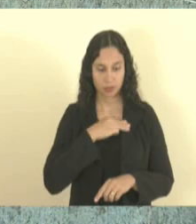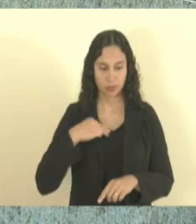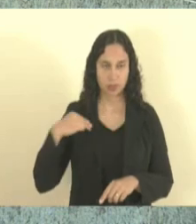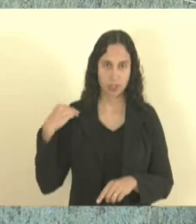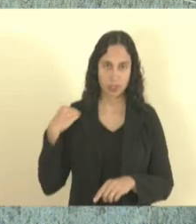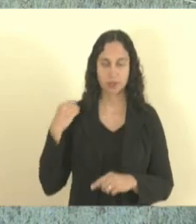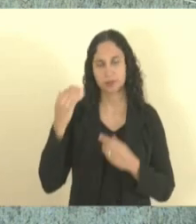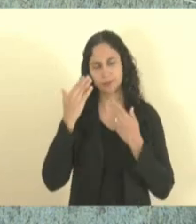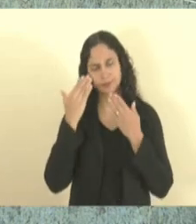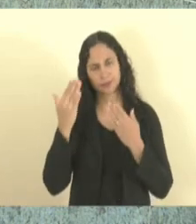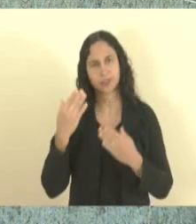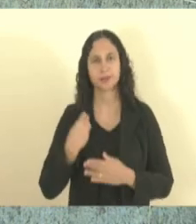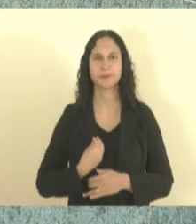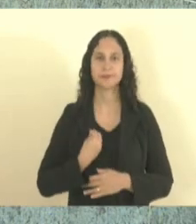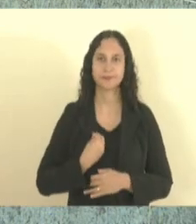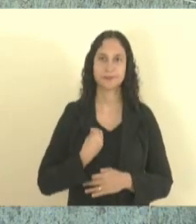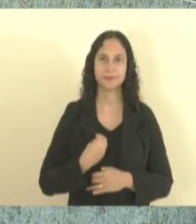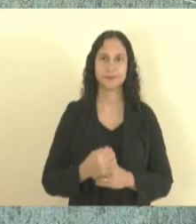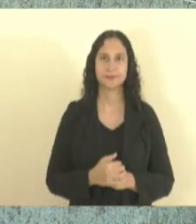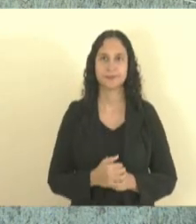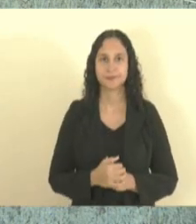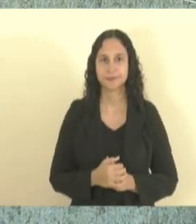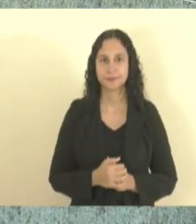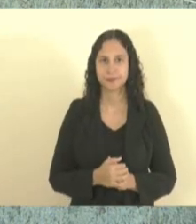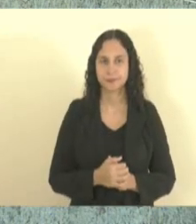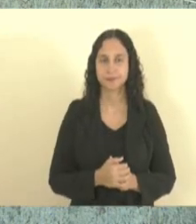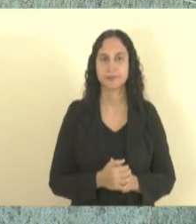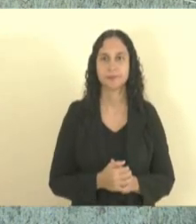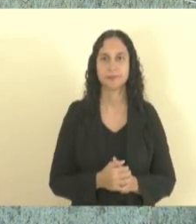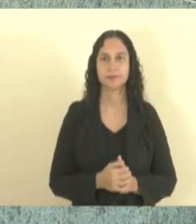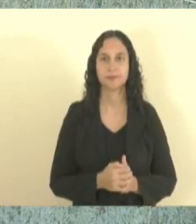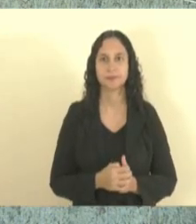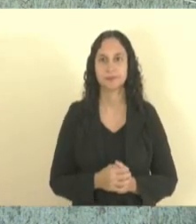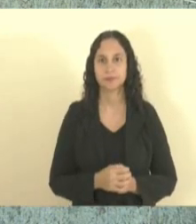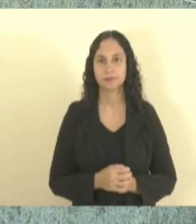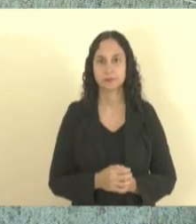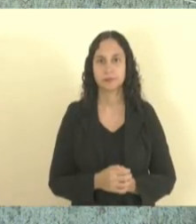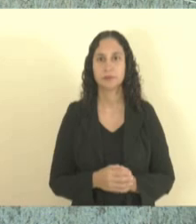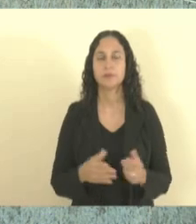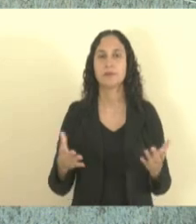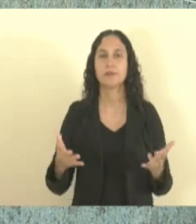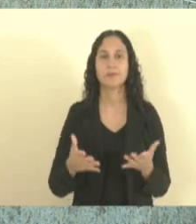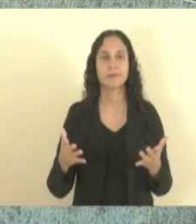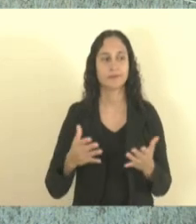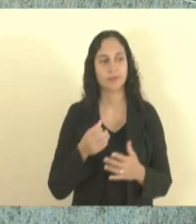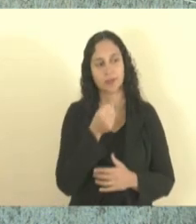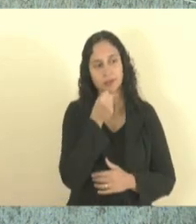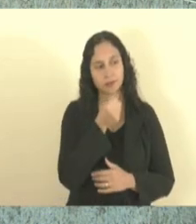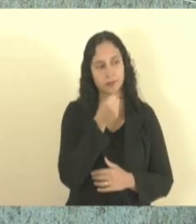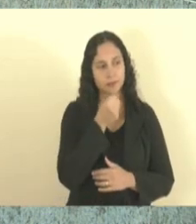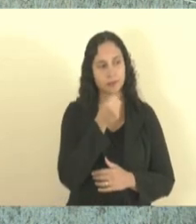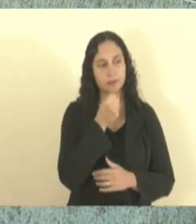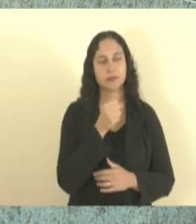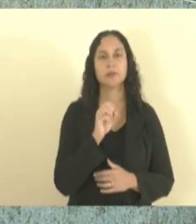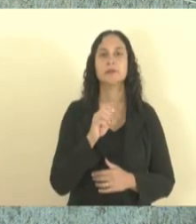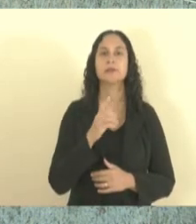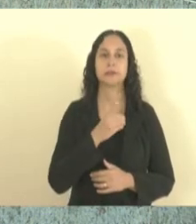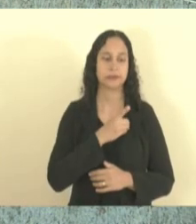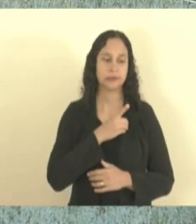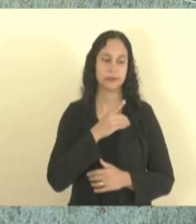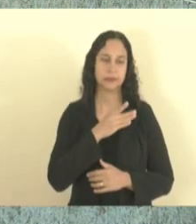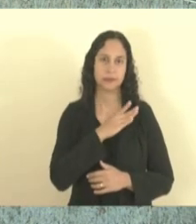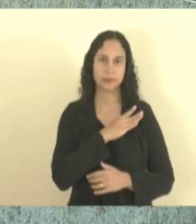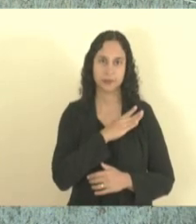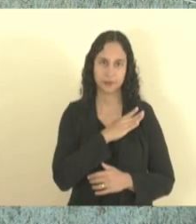obrigado deputado Calegari eu continuo passando a palavra aqui deputado Danilo Baense